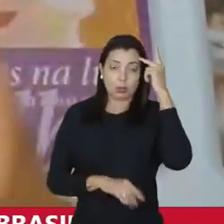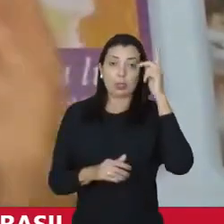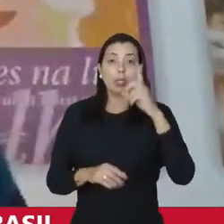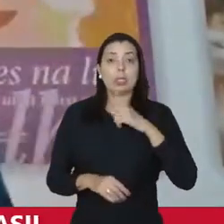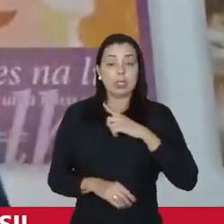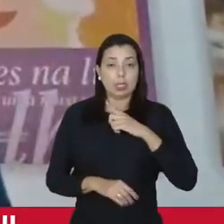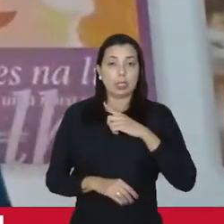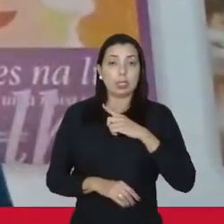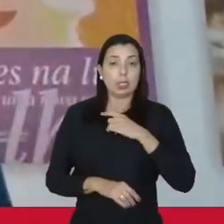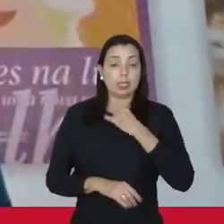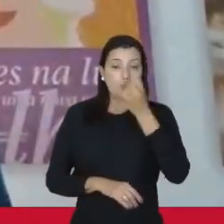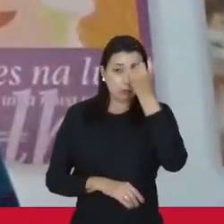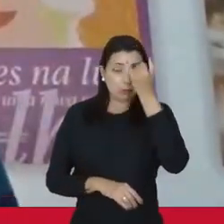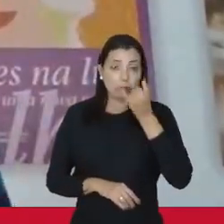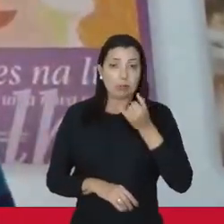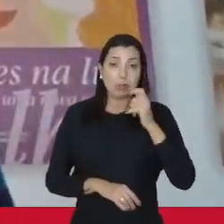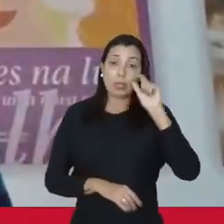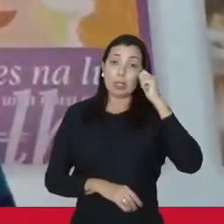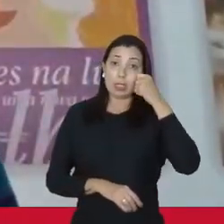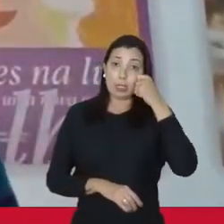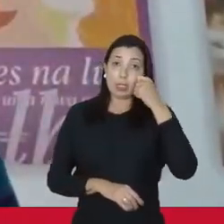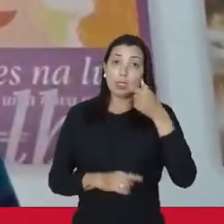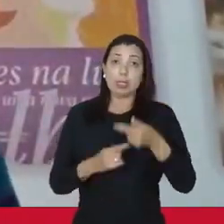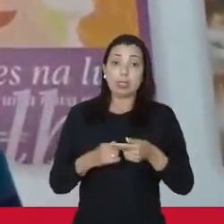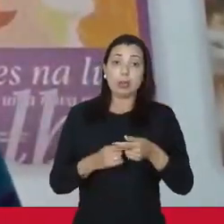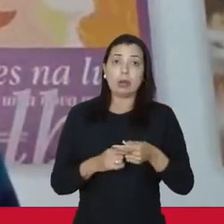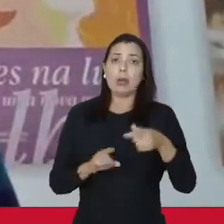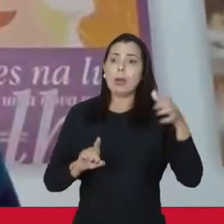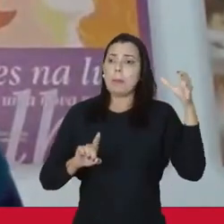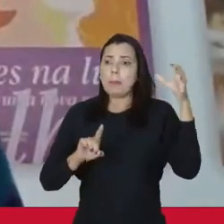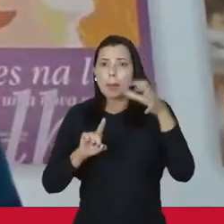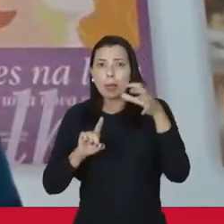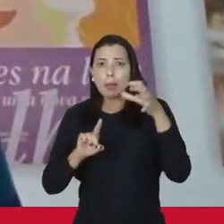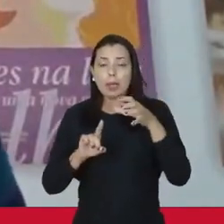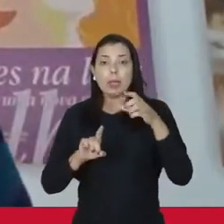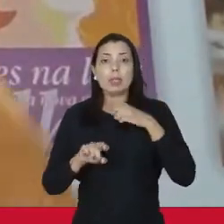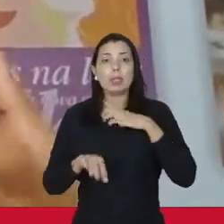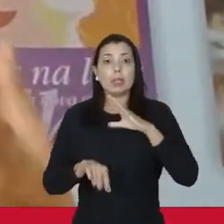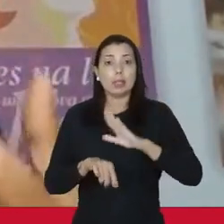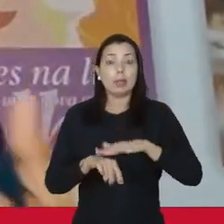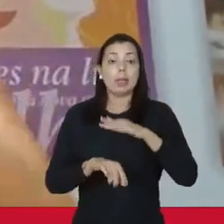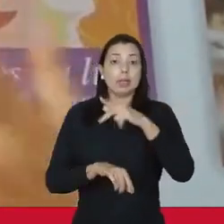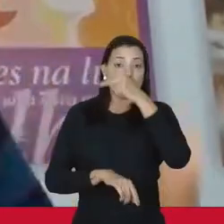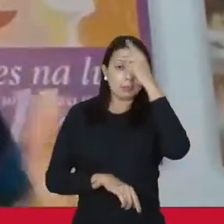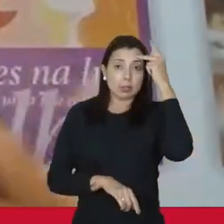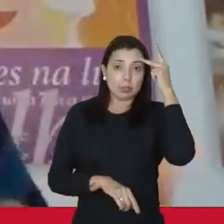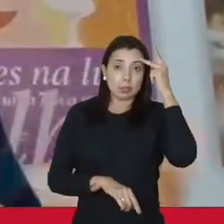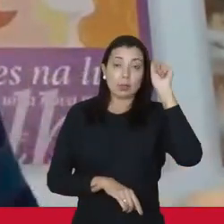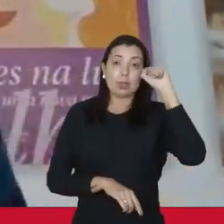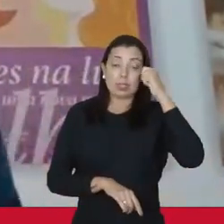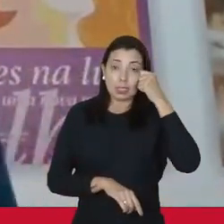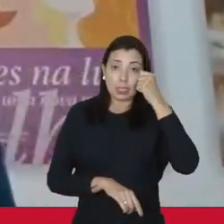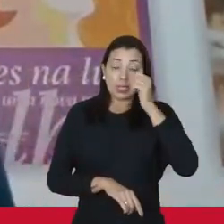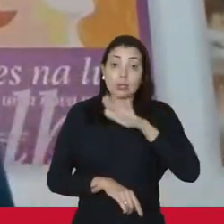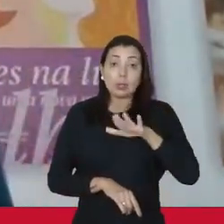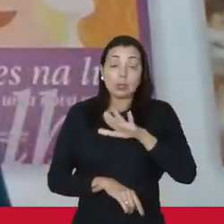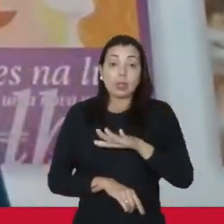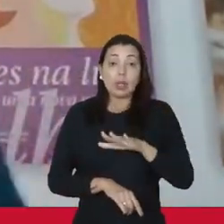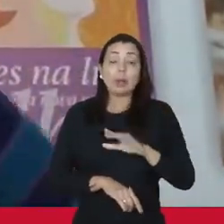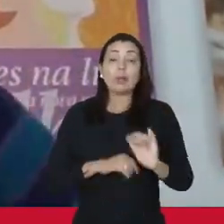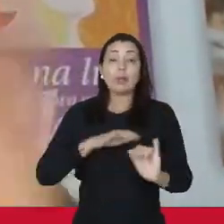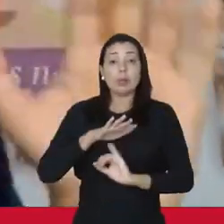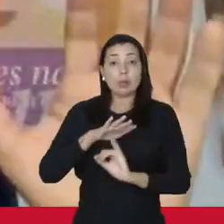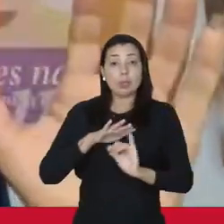tem que ter figuras negras. De tanto eu apurrinhar, agora tem mais personagens negras nas propagandas